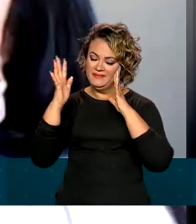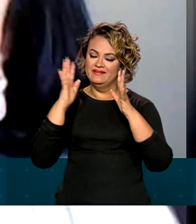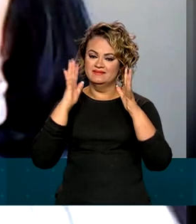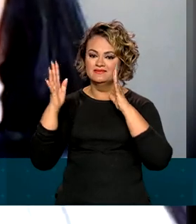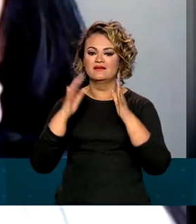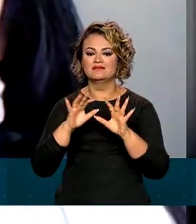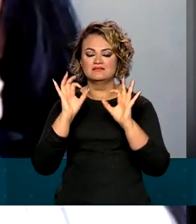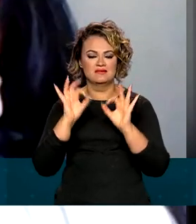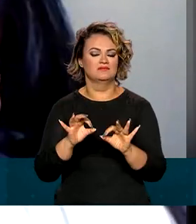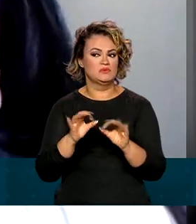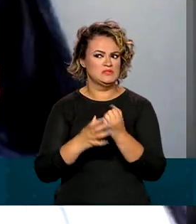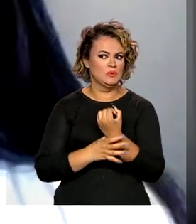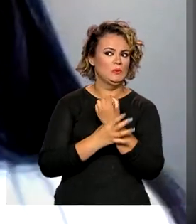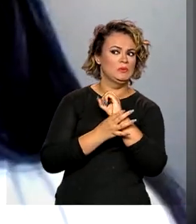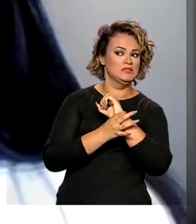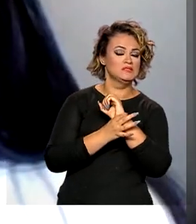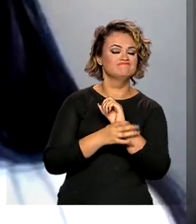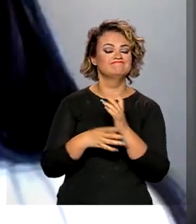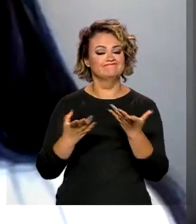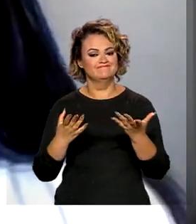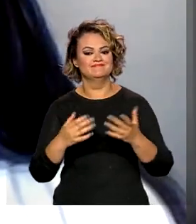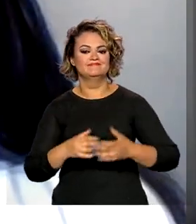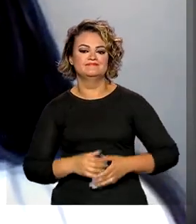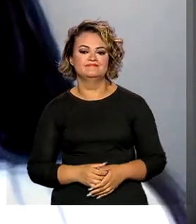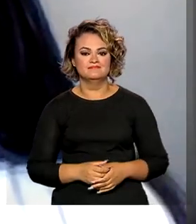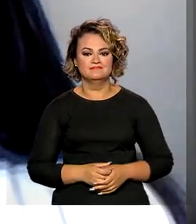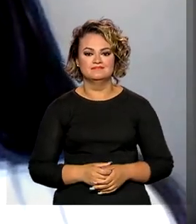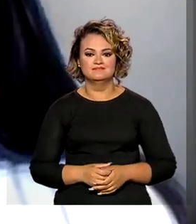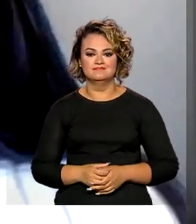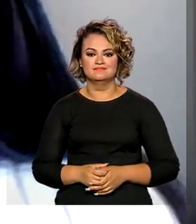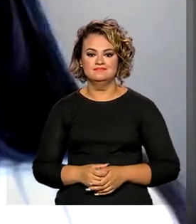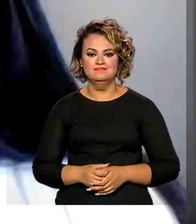outros recursos que não sejam do FGTS. FGTS.